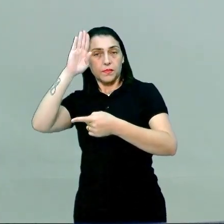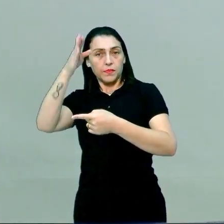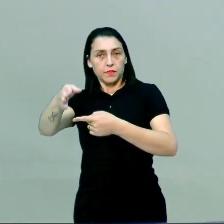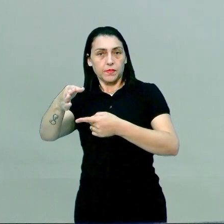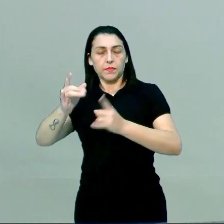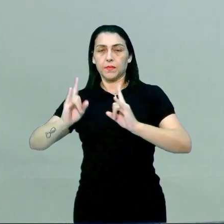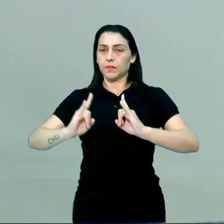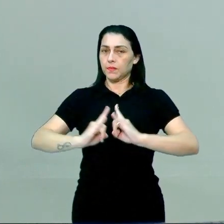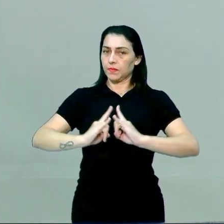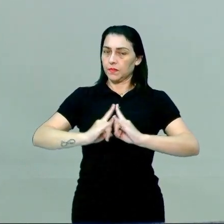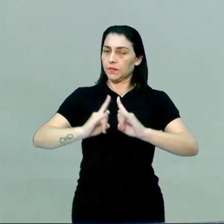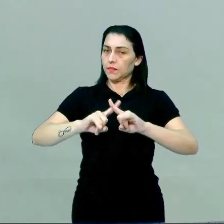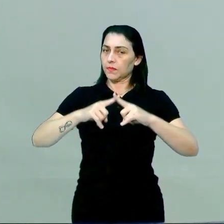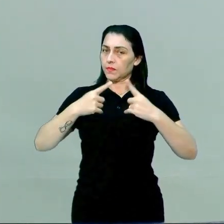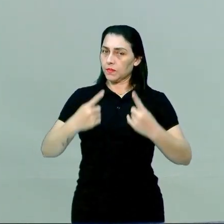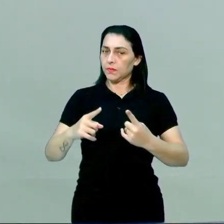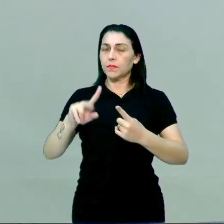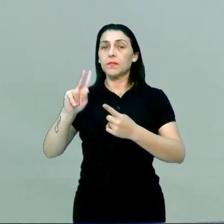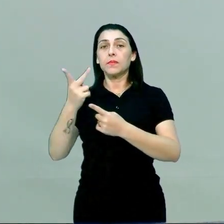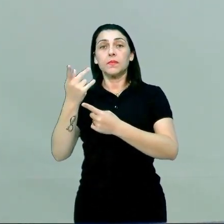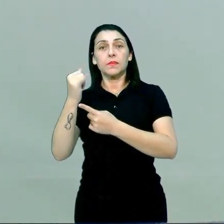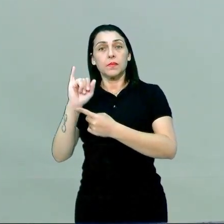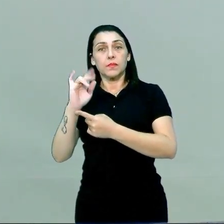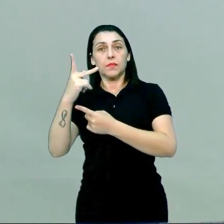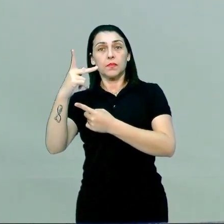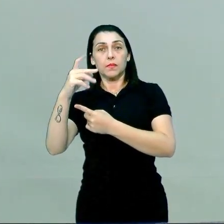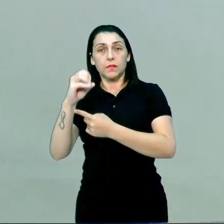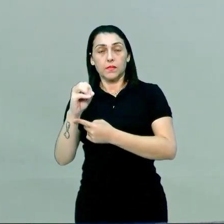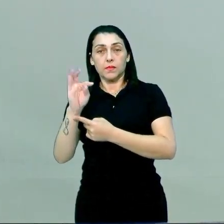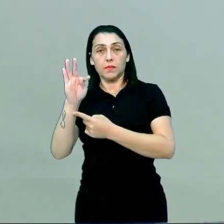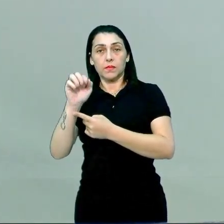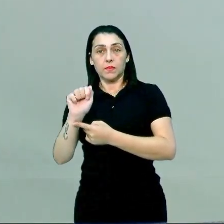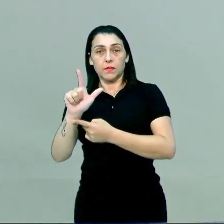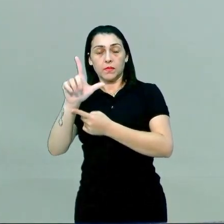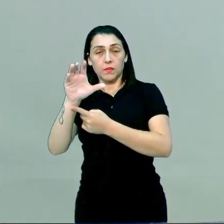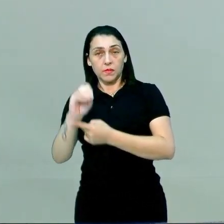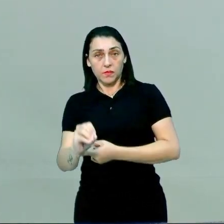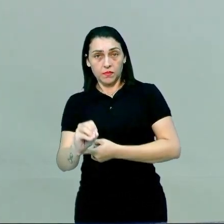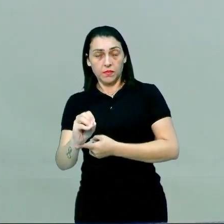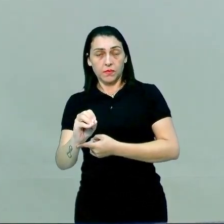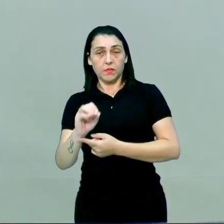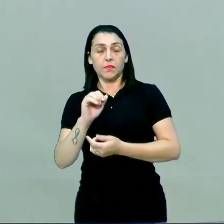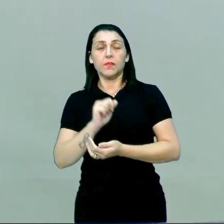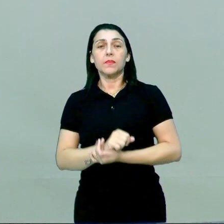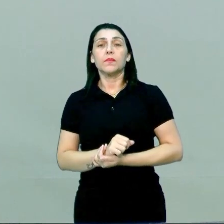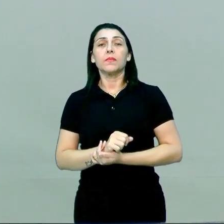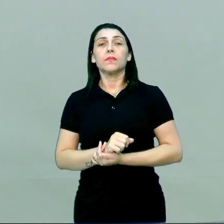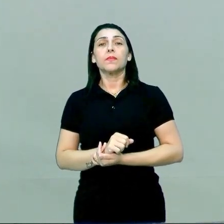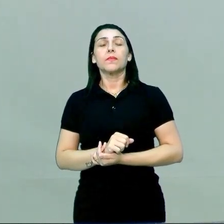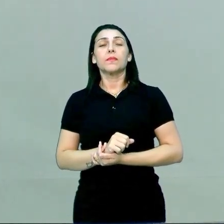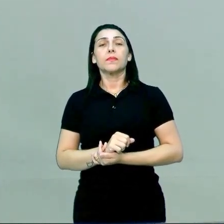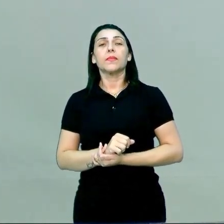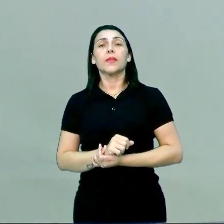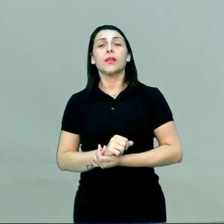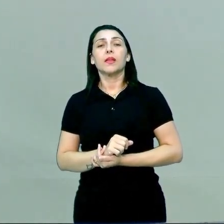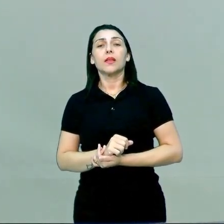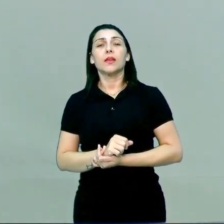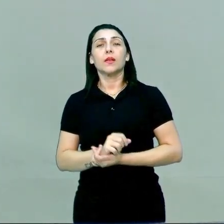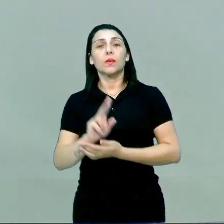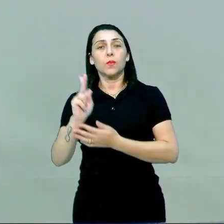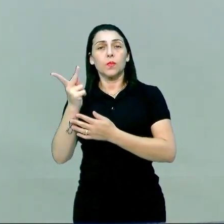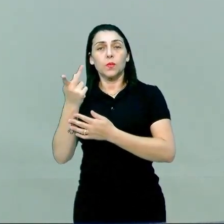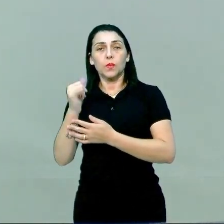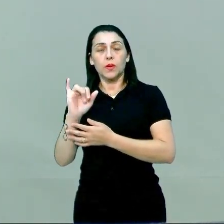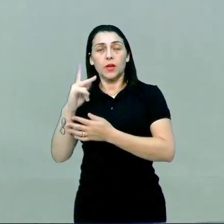Mas ela é comandada pelo hipotálamo. Ah, professora, então por que que o hipotálamo não é considerado uma glândula mestre? O